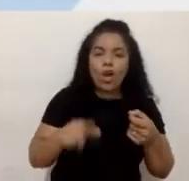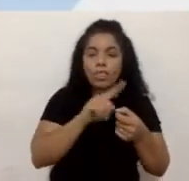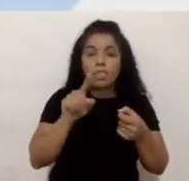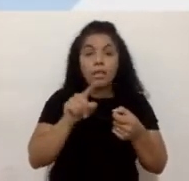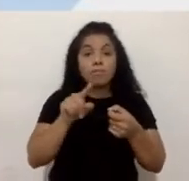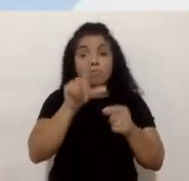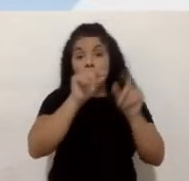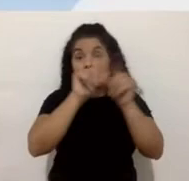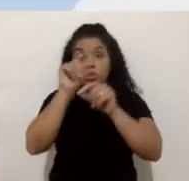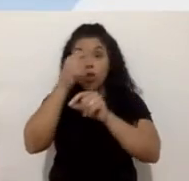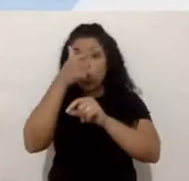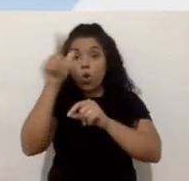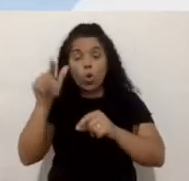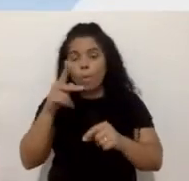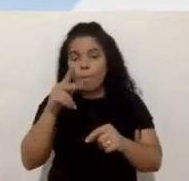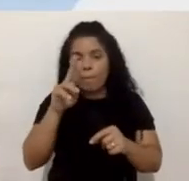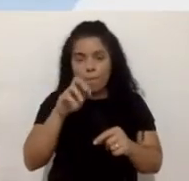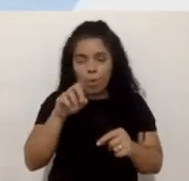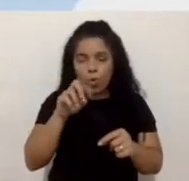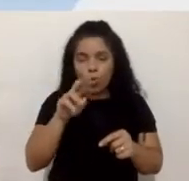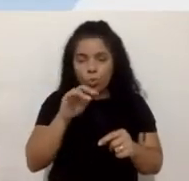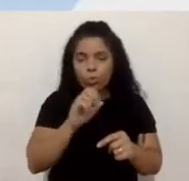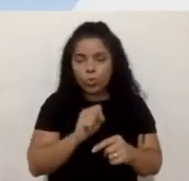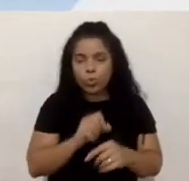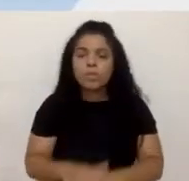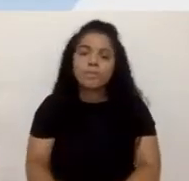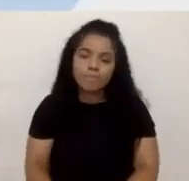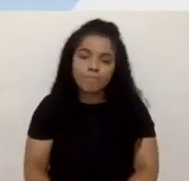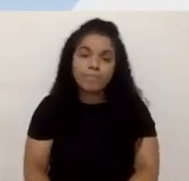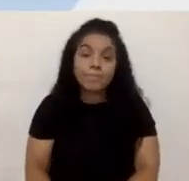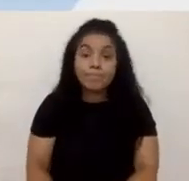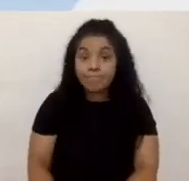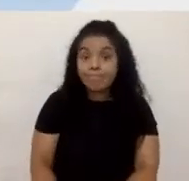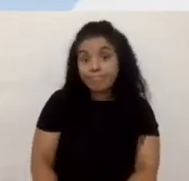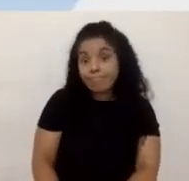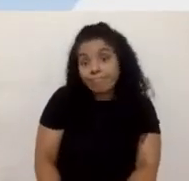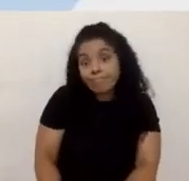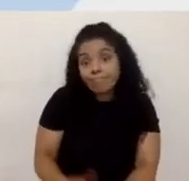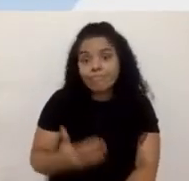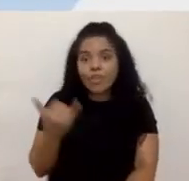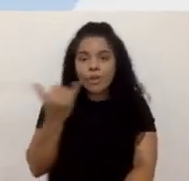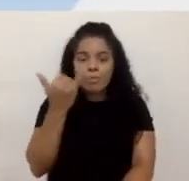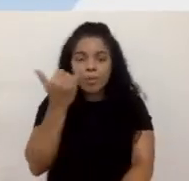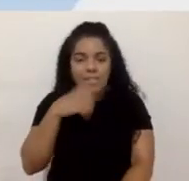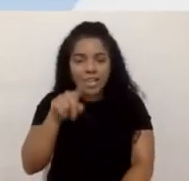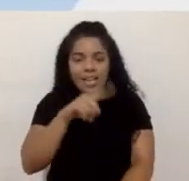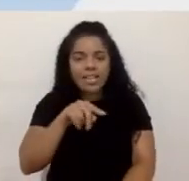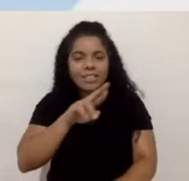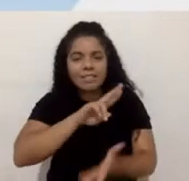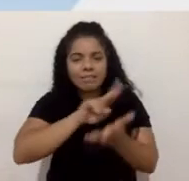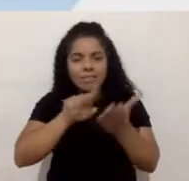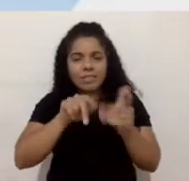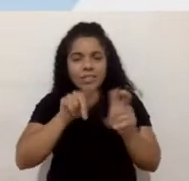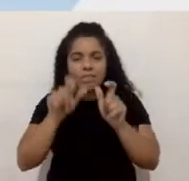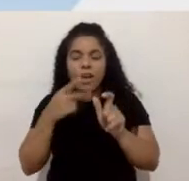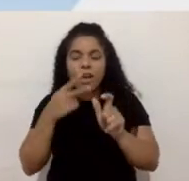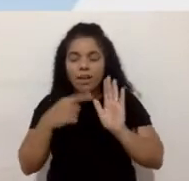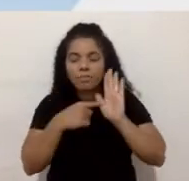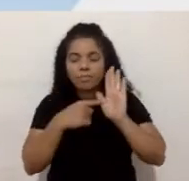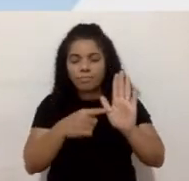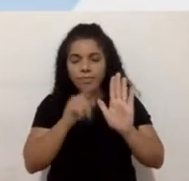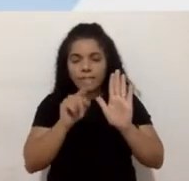produtos. Foi um achado, né, importante, que vale a gente destacar, que a gente percebeu nesse